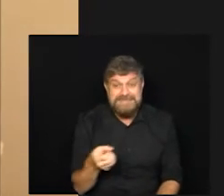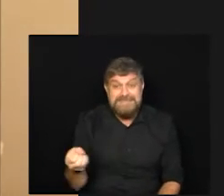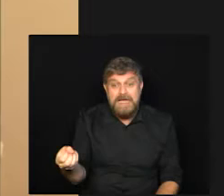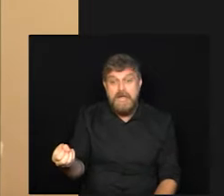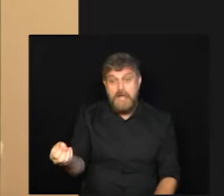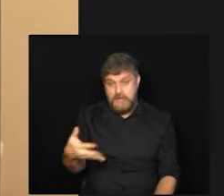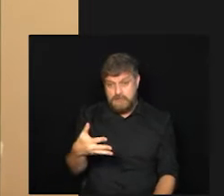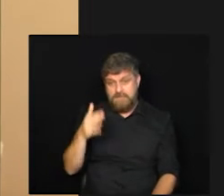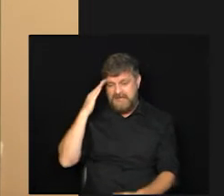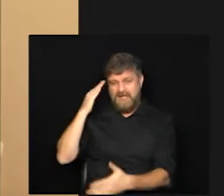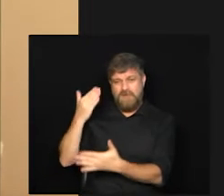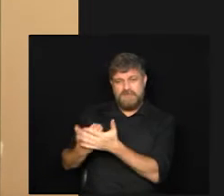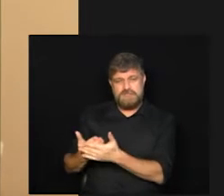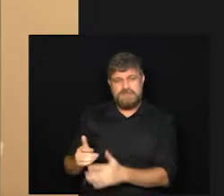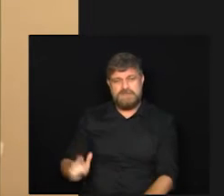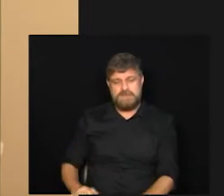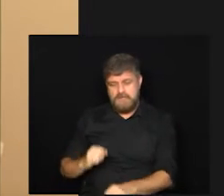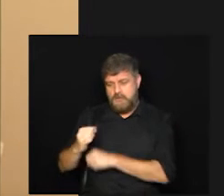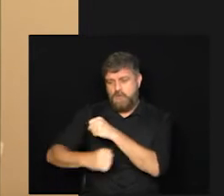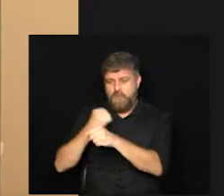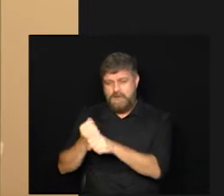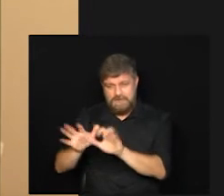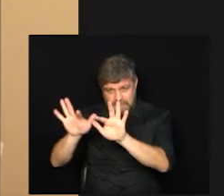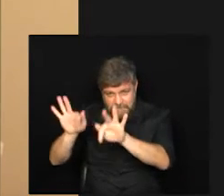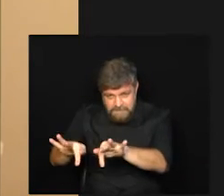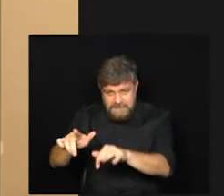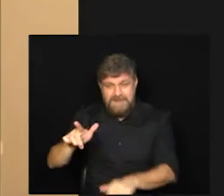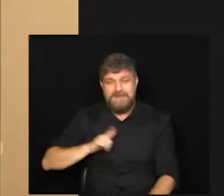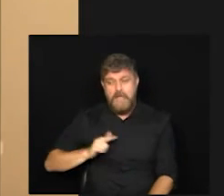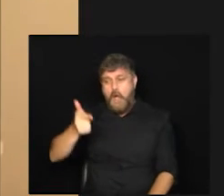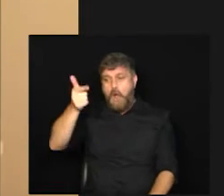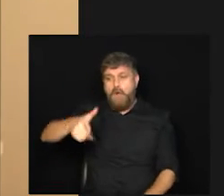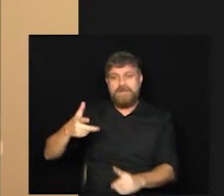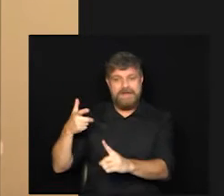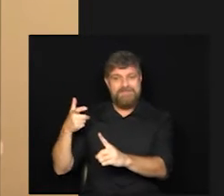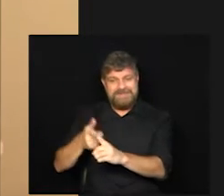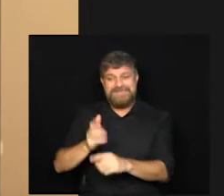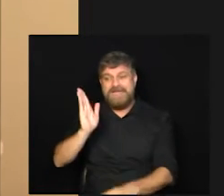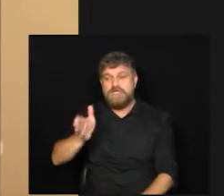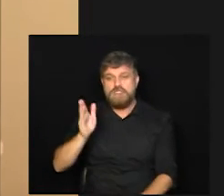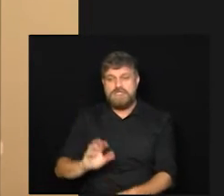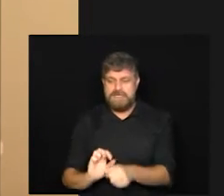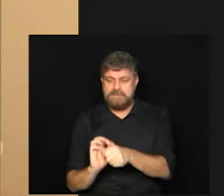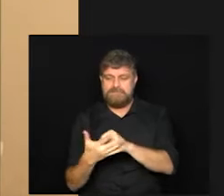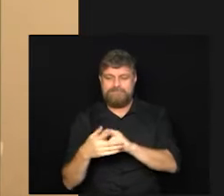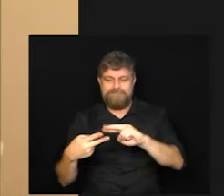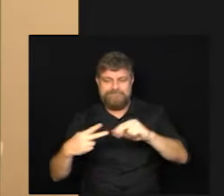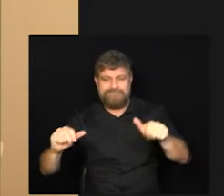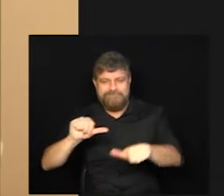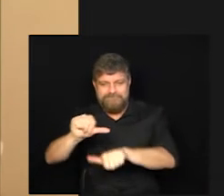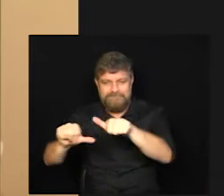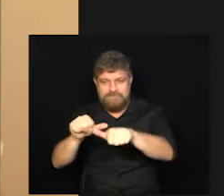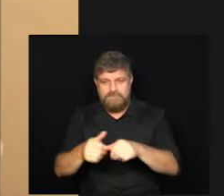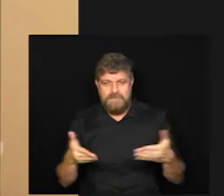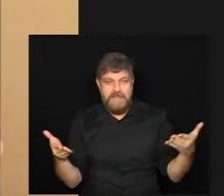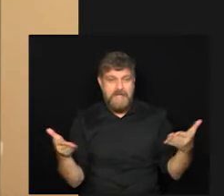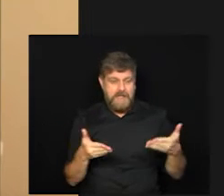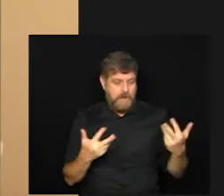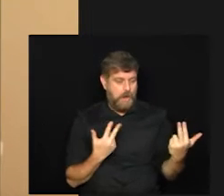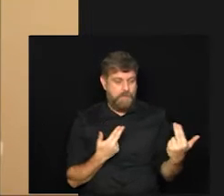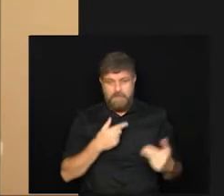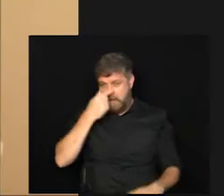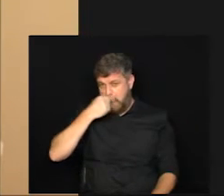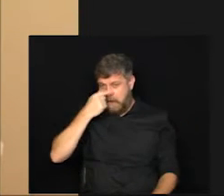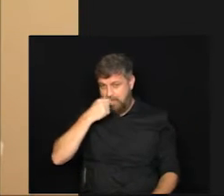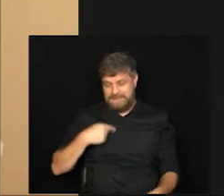acredito eu que no final do ano devem deva sair vacinas igual a gente tem hoje com a gripe a gente tem